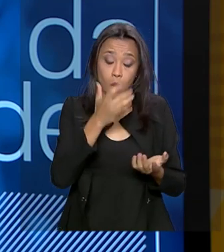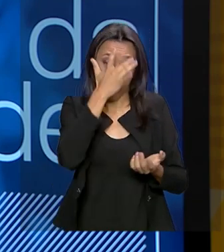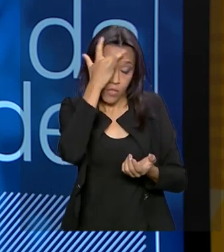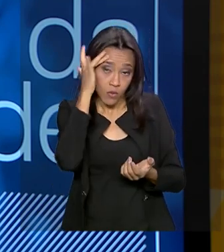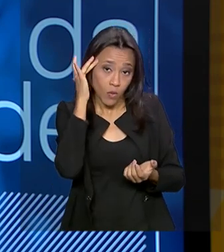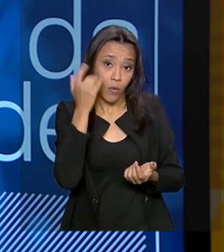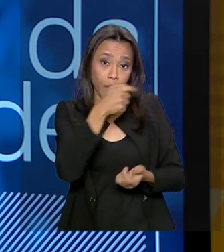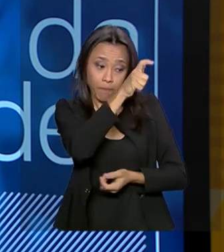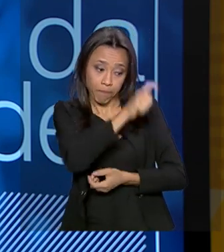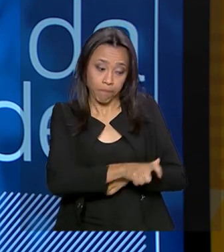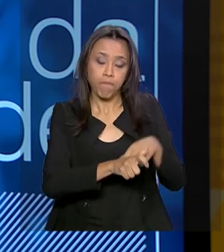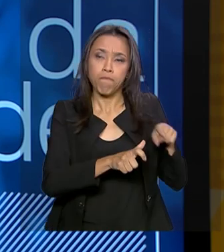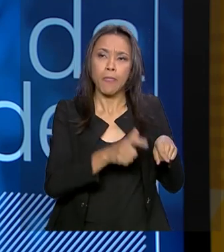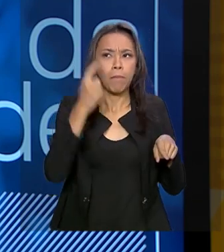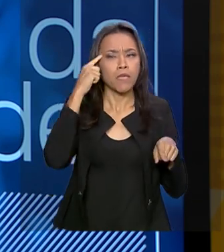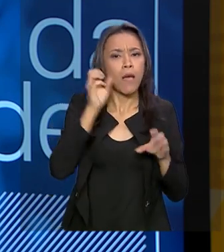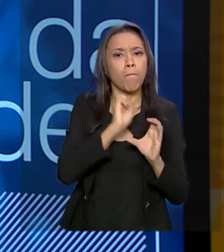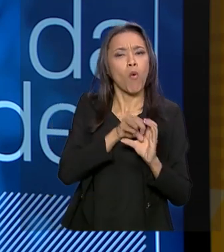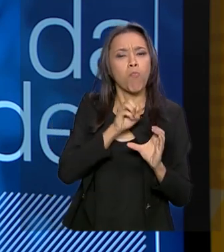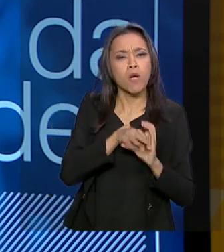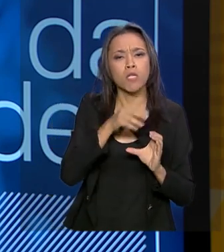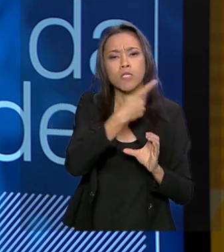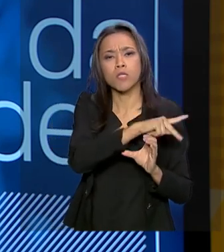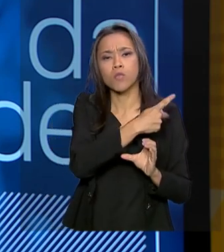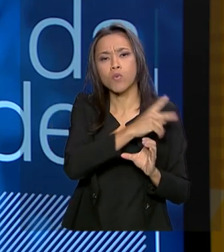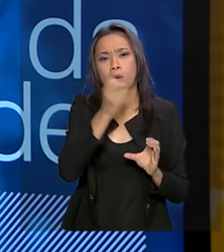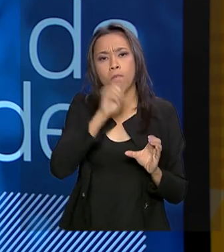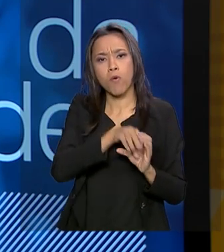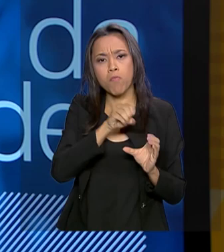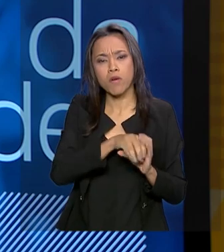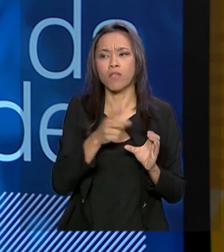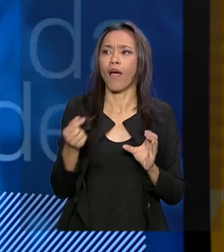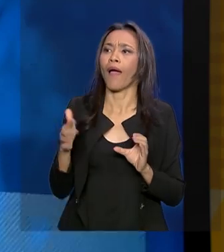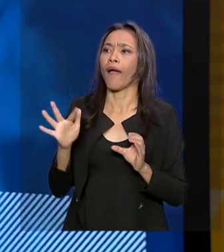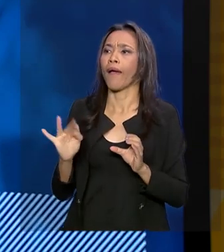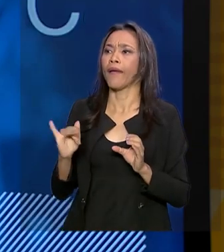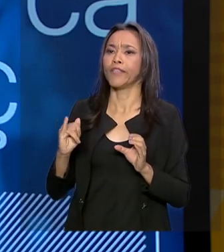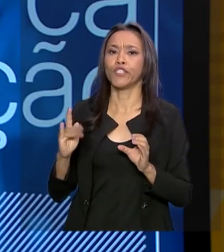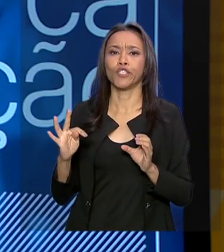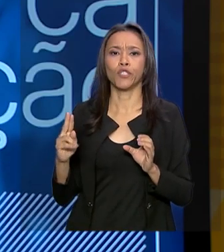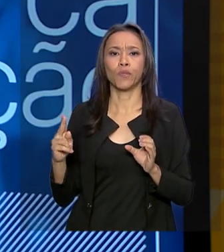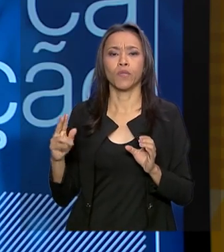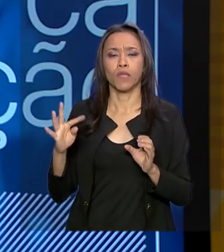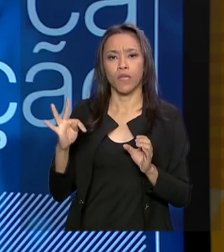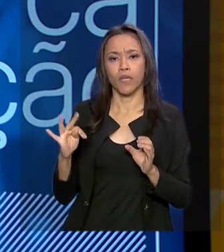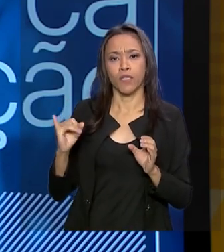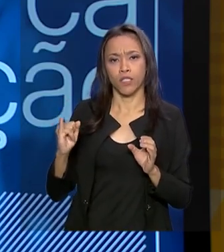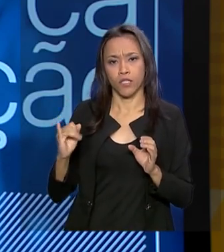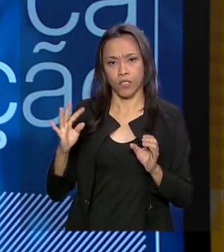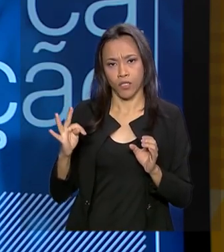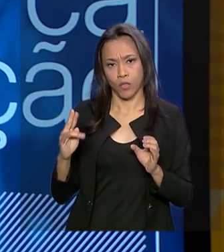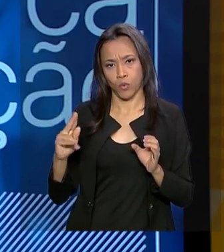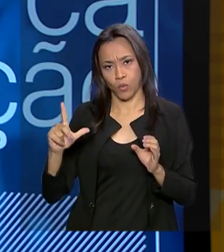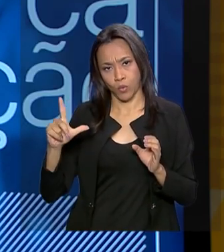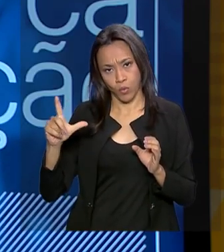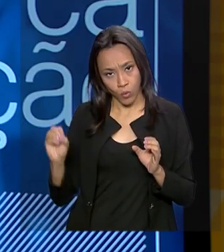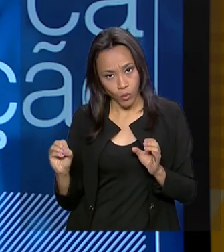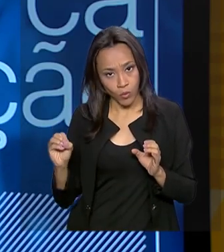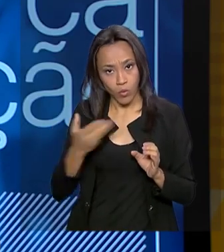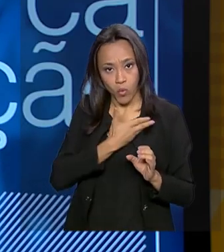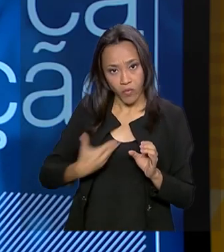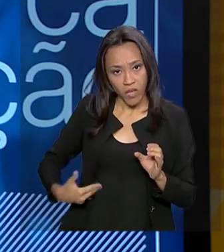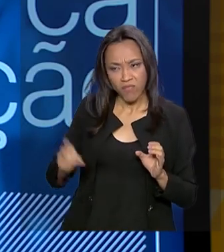e pensar na sua poupança de longo prazo, em vez de investir em títulos públicos, em vez de botar o seu dinheiro na poupança, poderá comprar